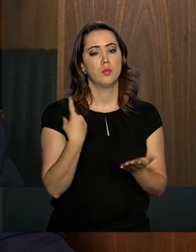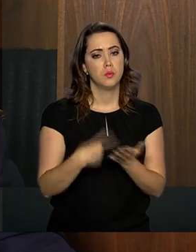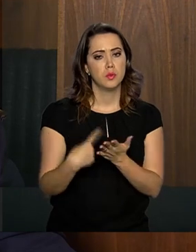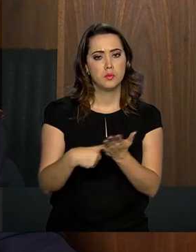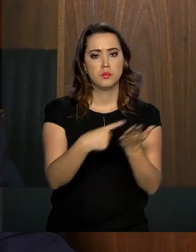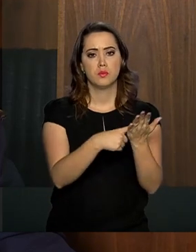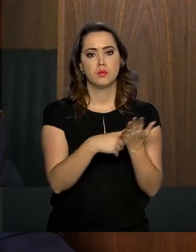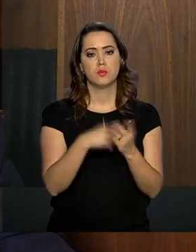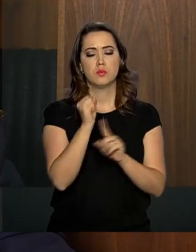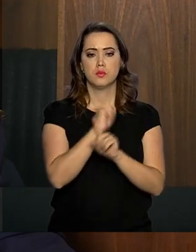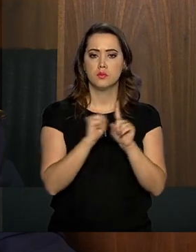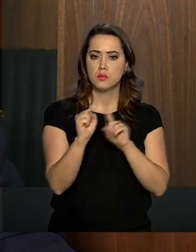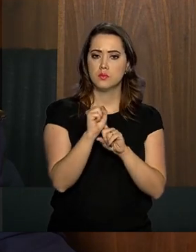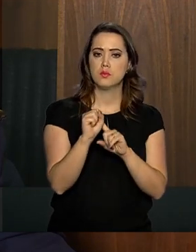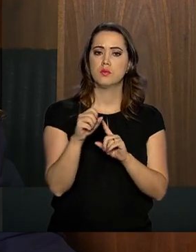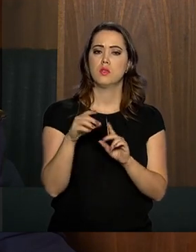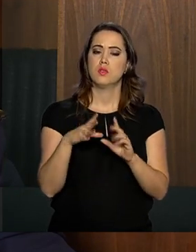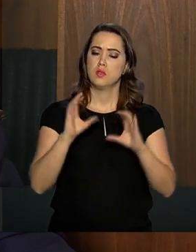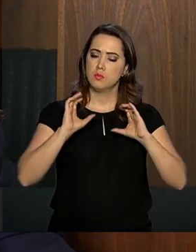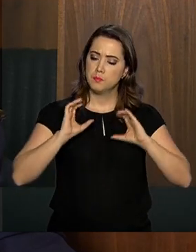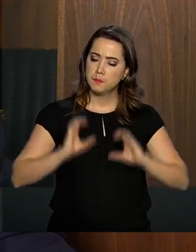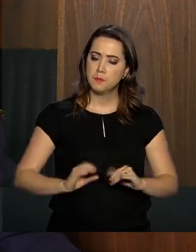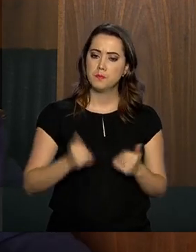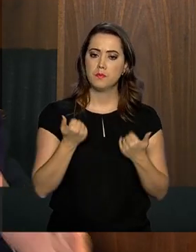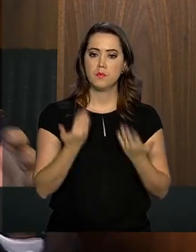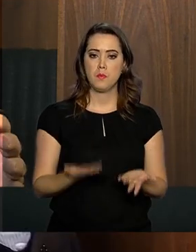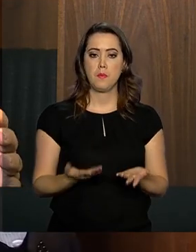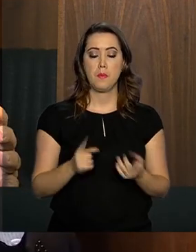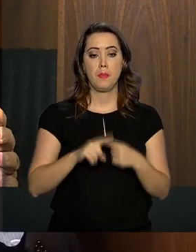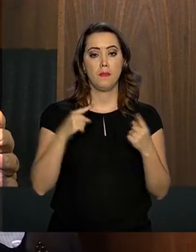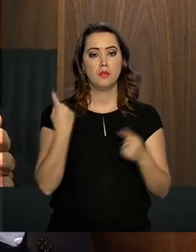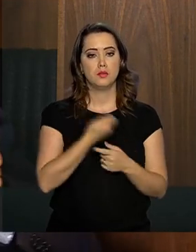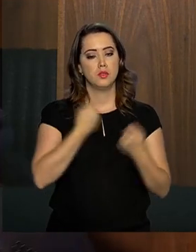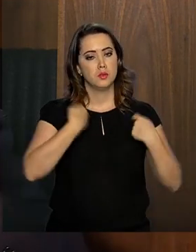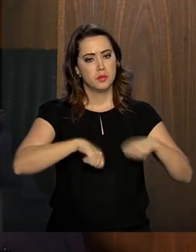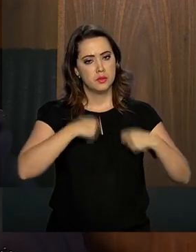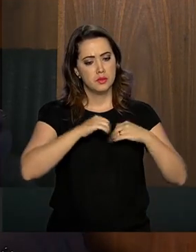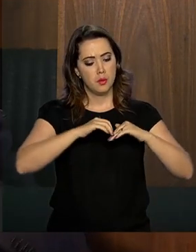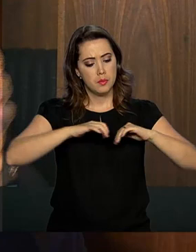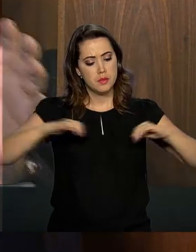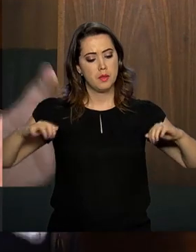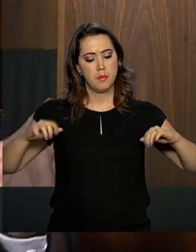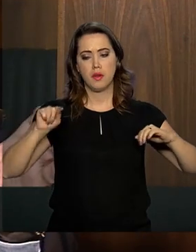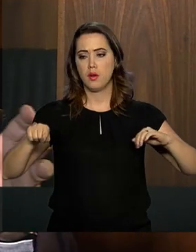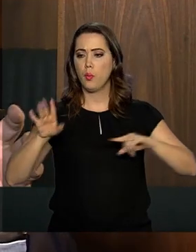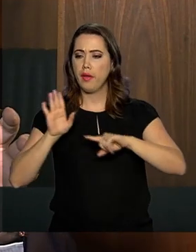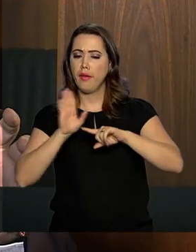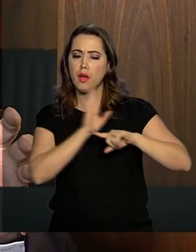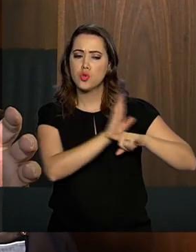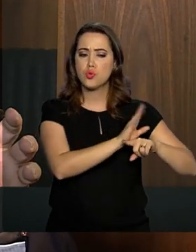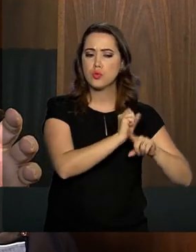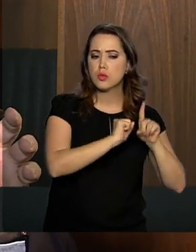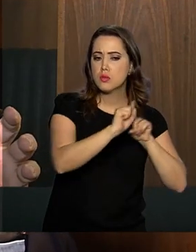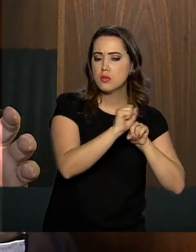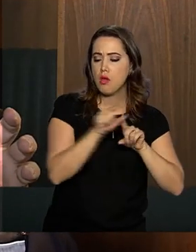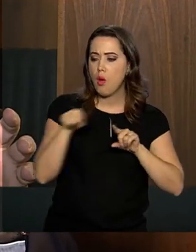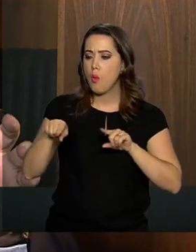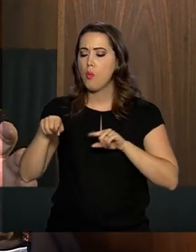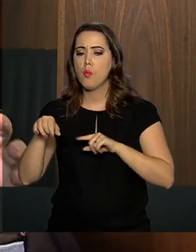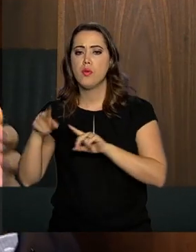porque é um compromisso da sociedade, da nossa civilização. Mas nós precisamos separar o que é assistência e previdência